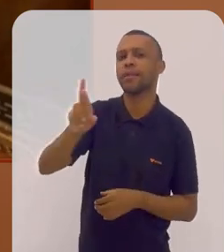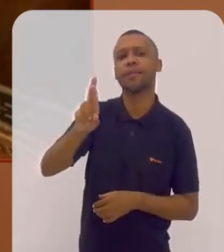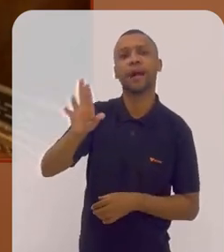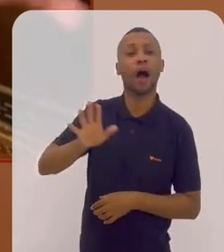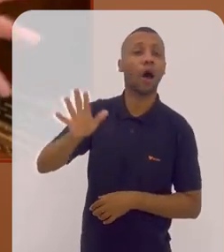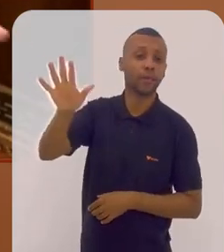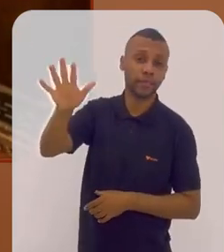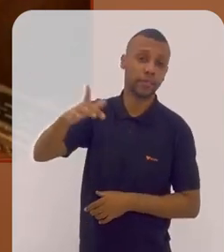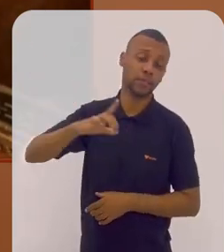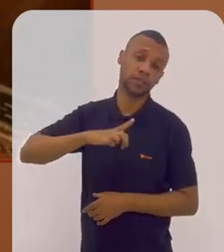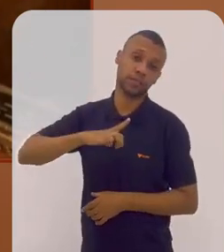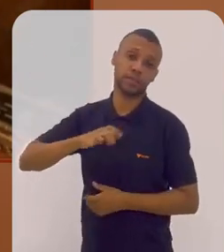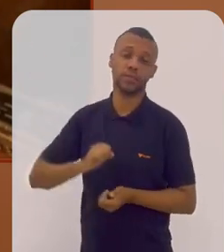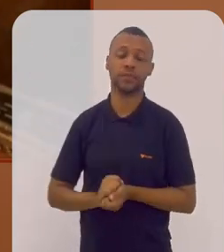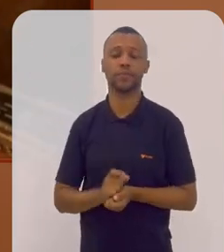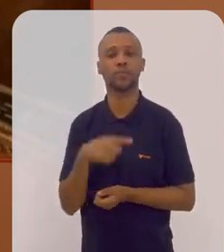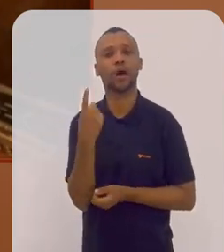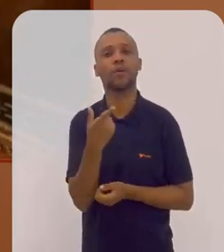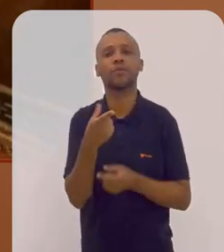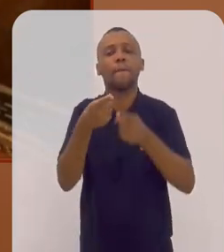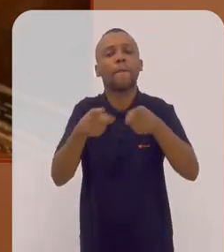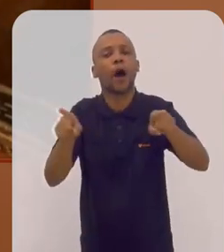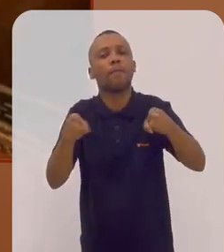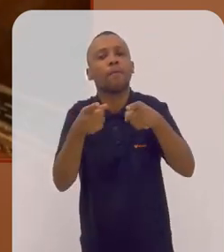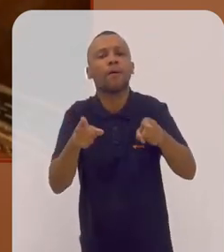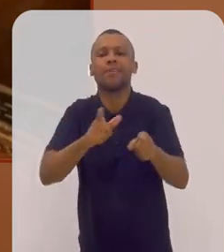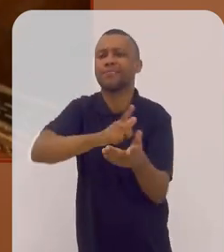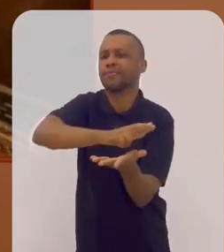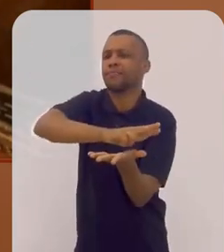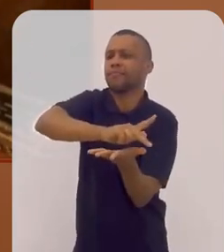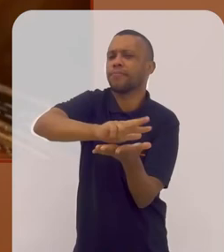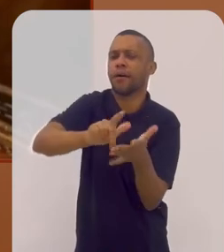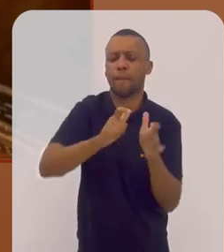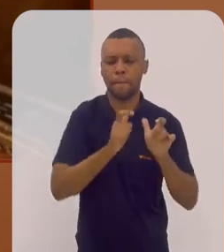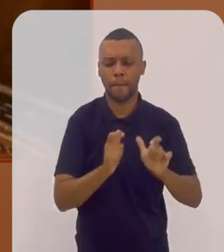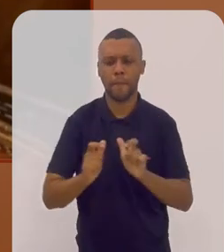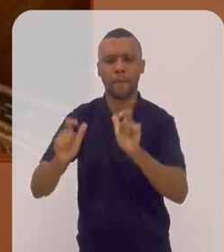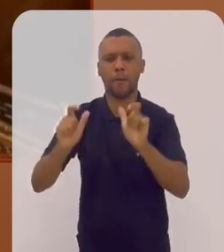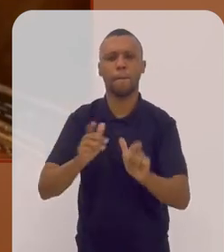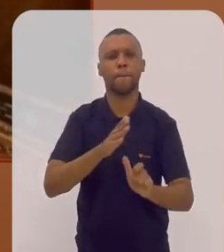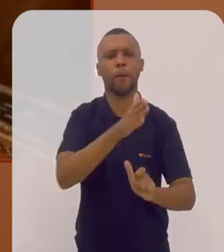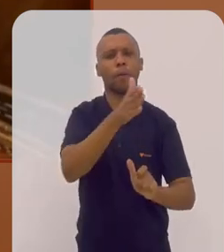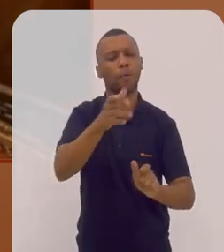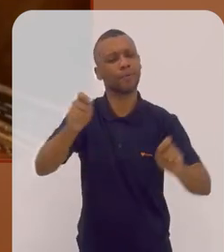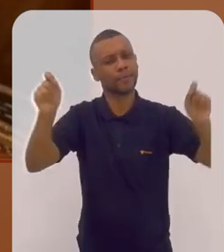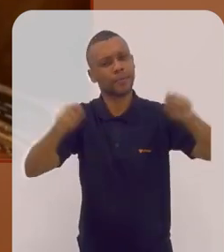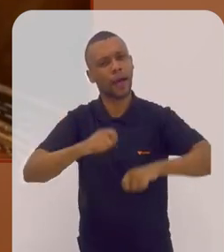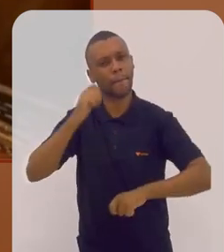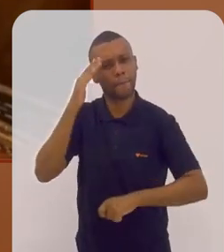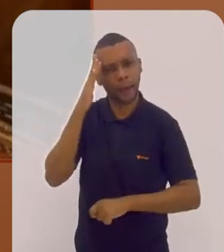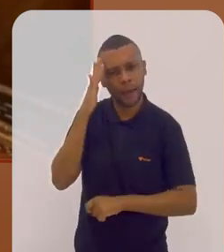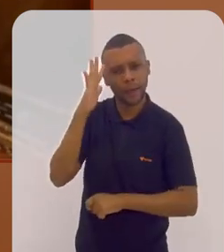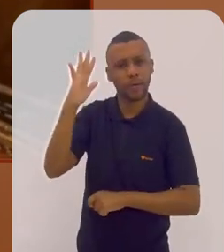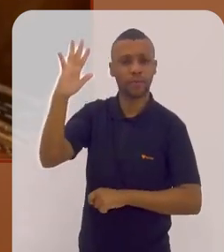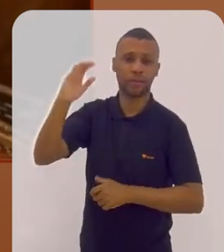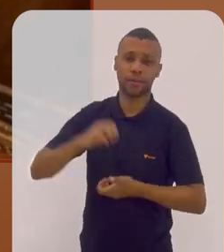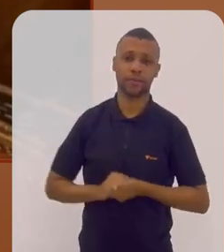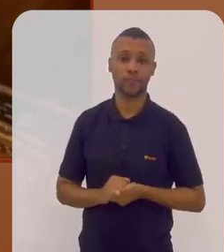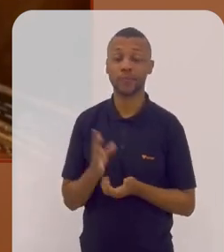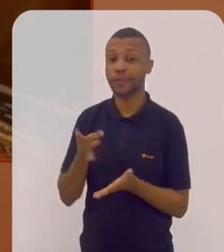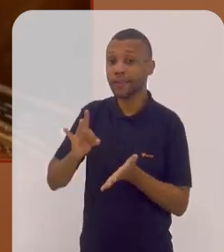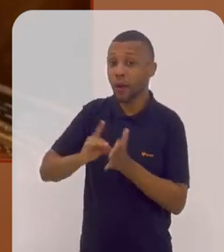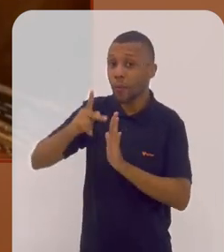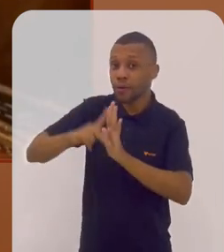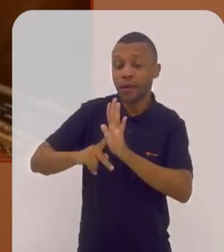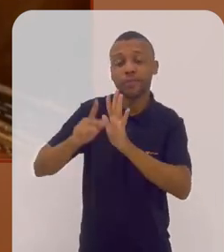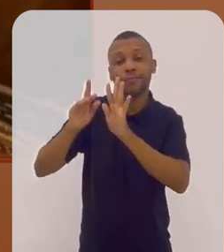tocamos na Rocinha, tocamos realmente em todos os lugares que você pode imaginar, o projeto,